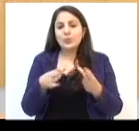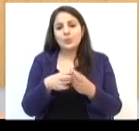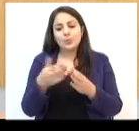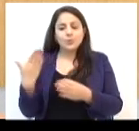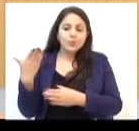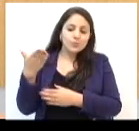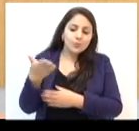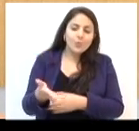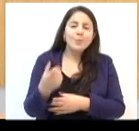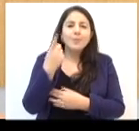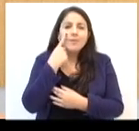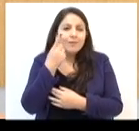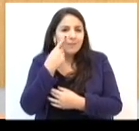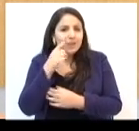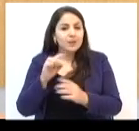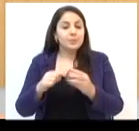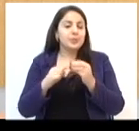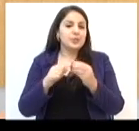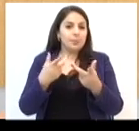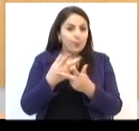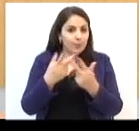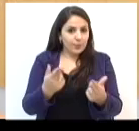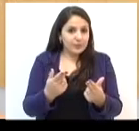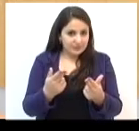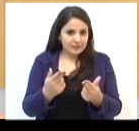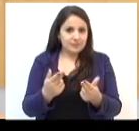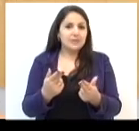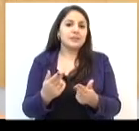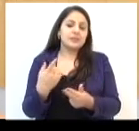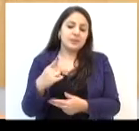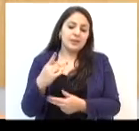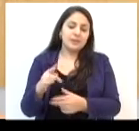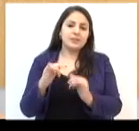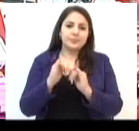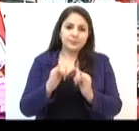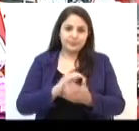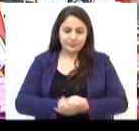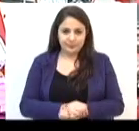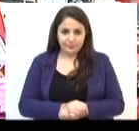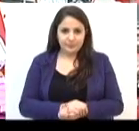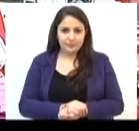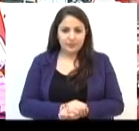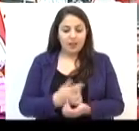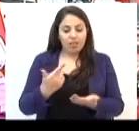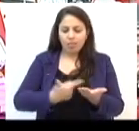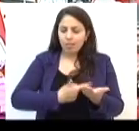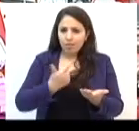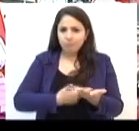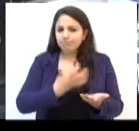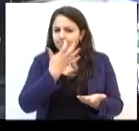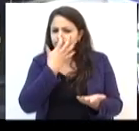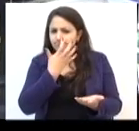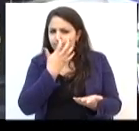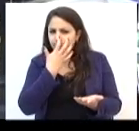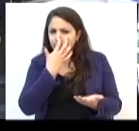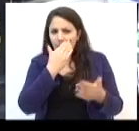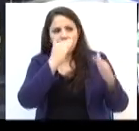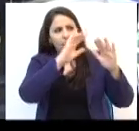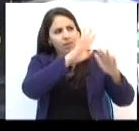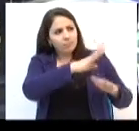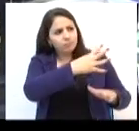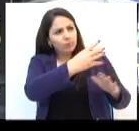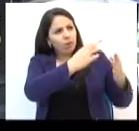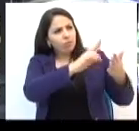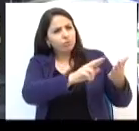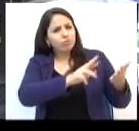foi até lá para conferir os principais atrativos desta edição. Livros atraentes, estandes